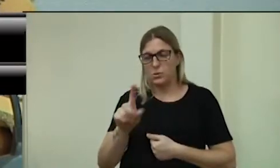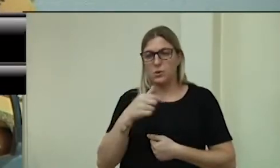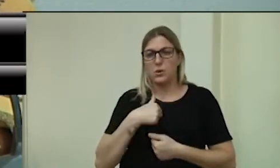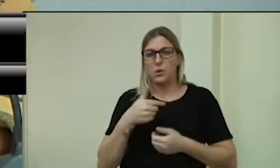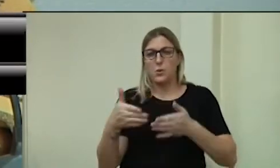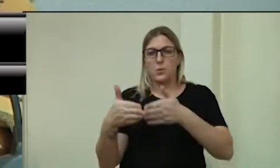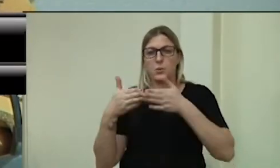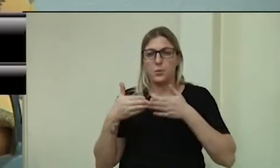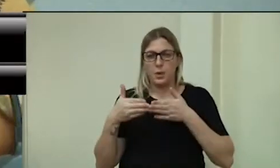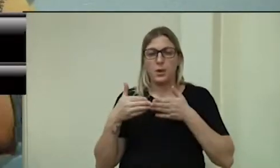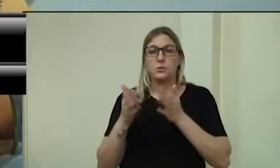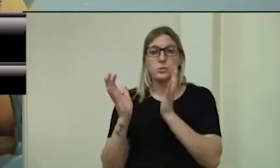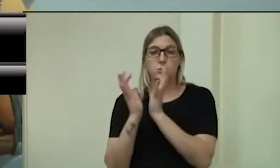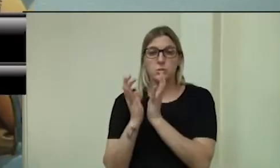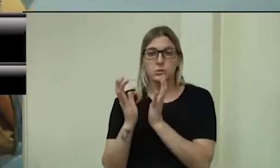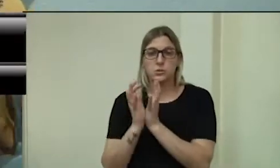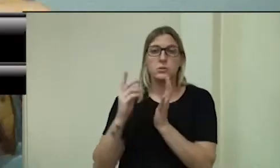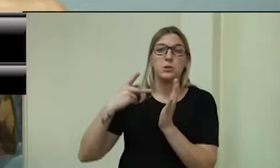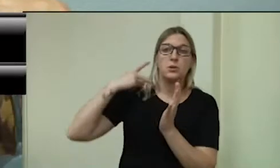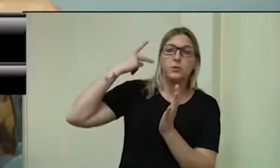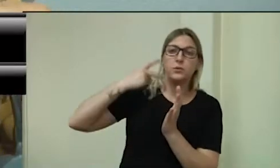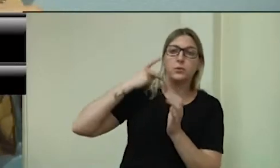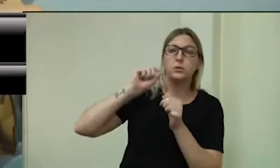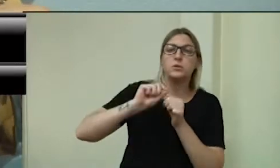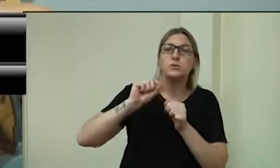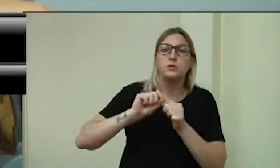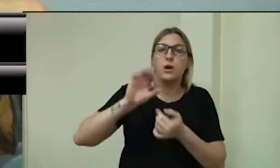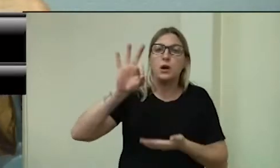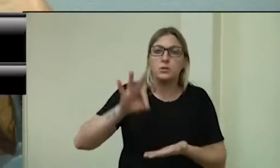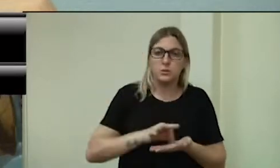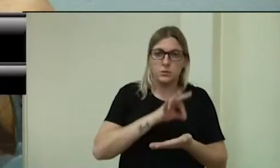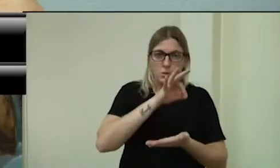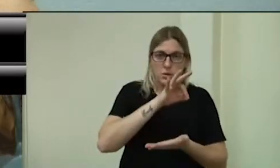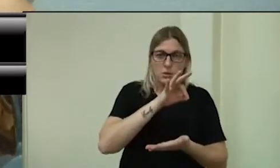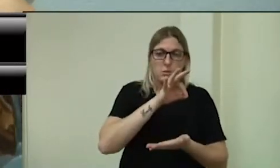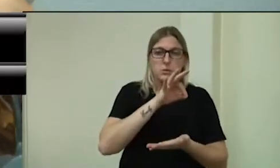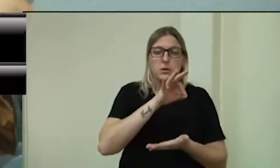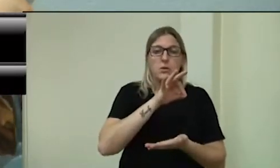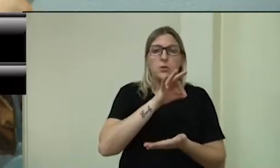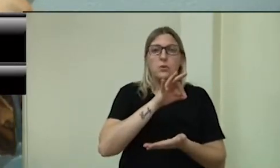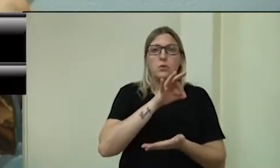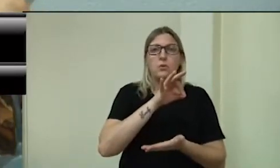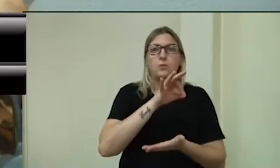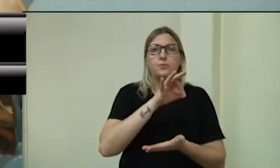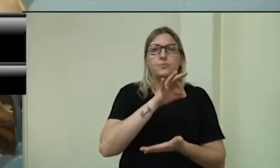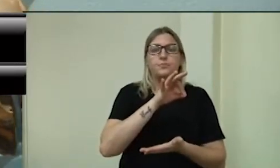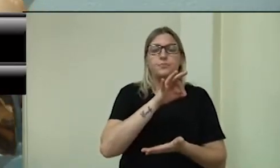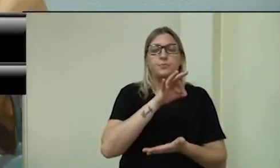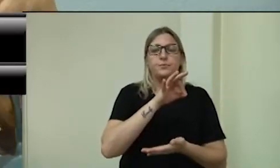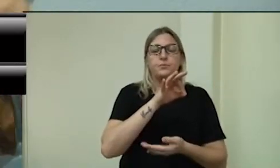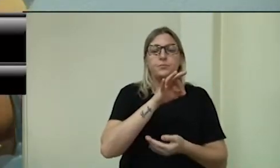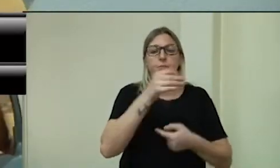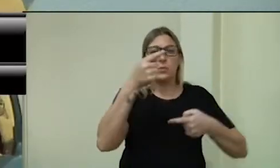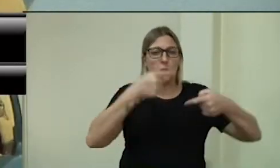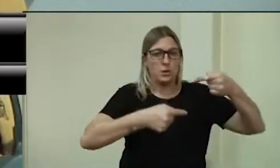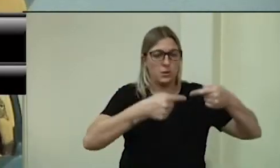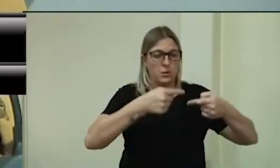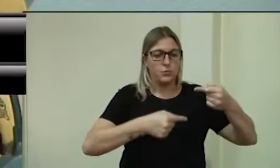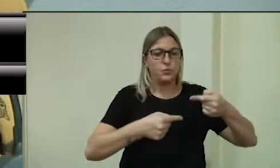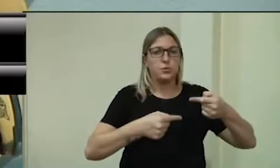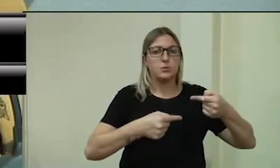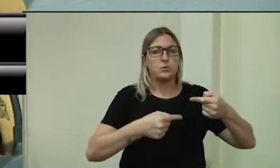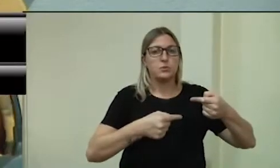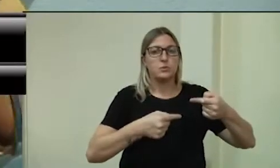solicito aos nobres vereadores que procedam à sua inscrição para o expediente